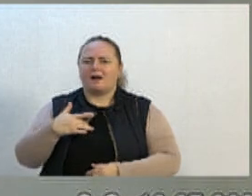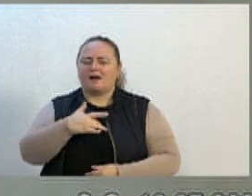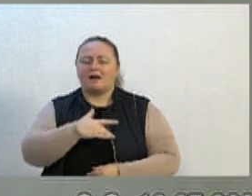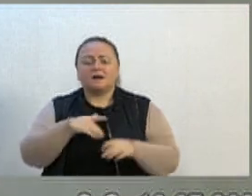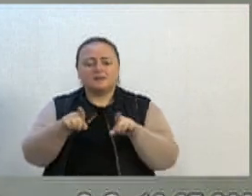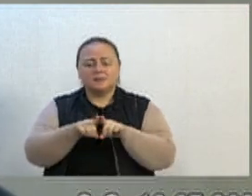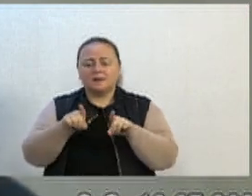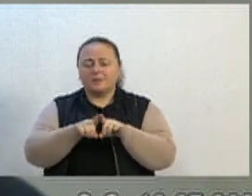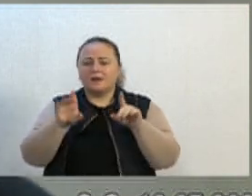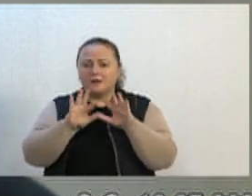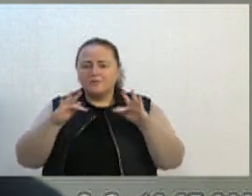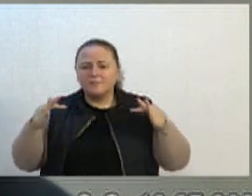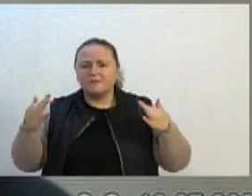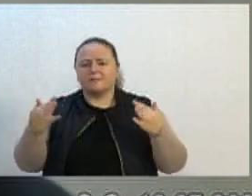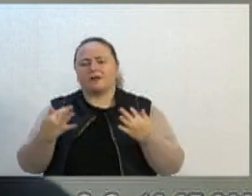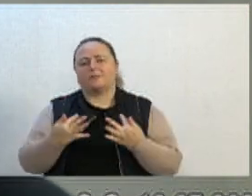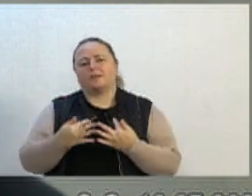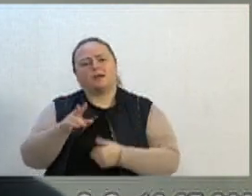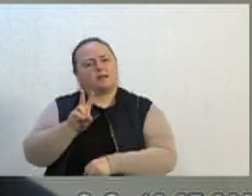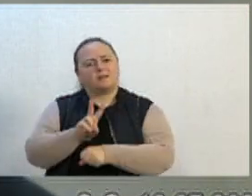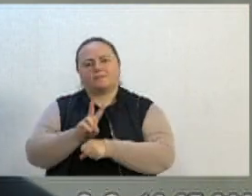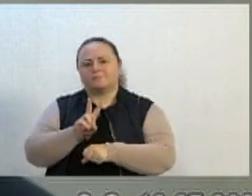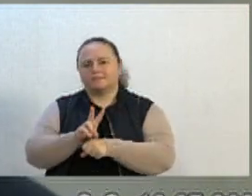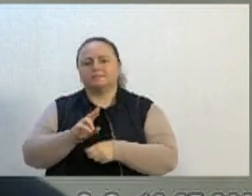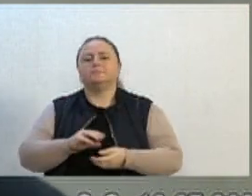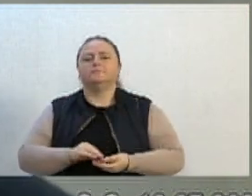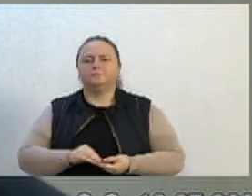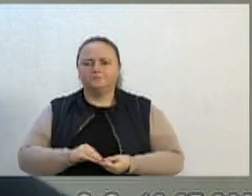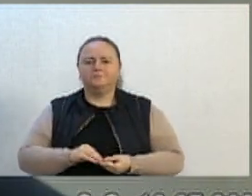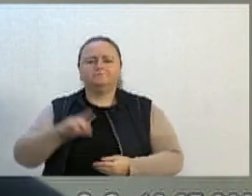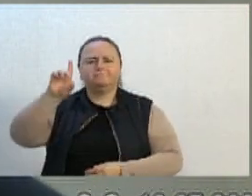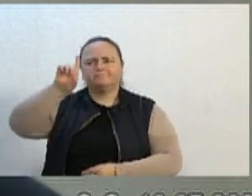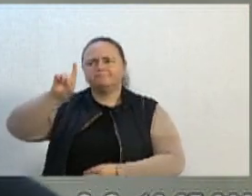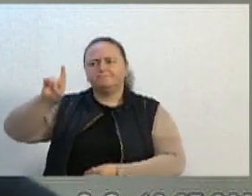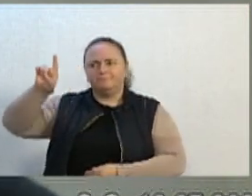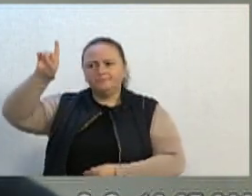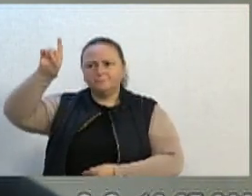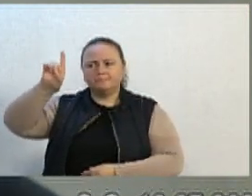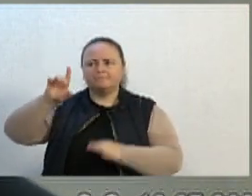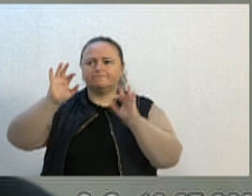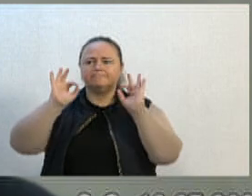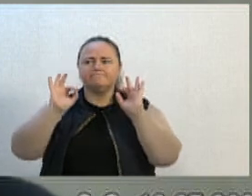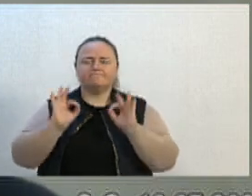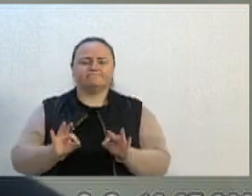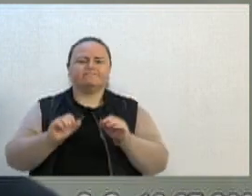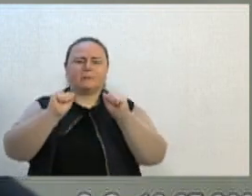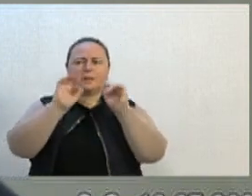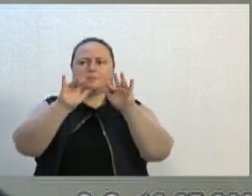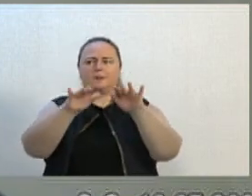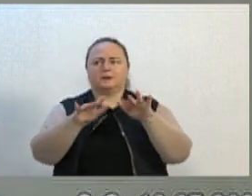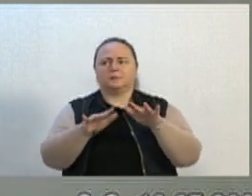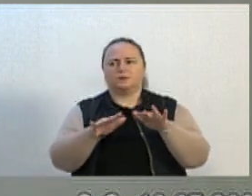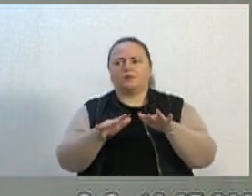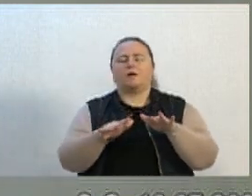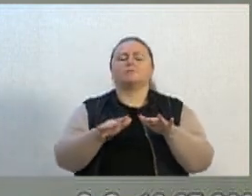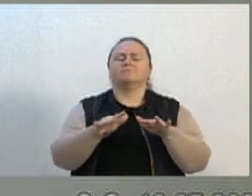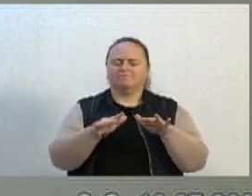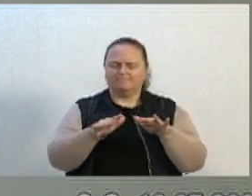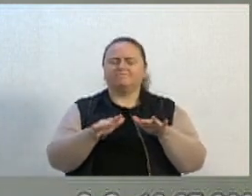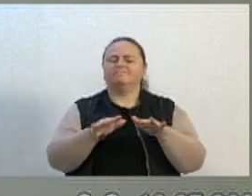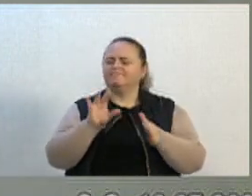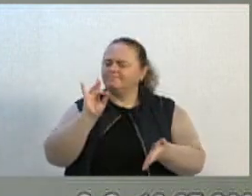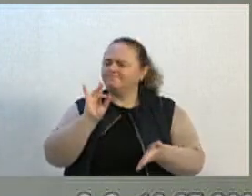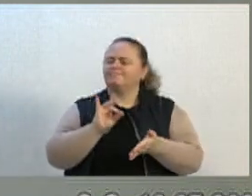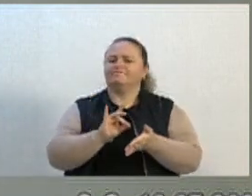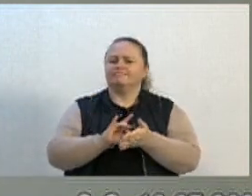deles. E Deus, com certeza, irá abençoá-los por tudo que